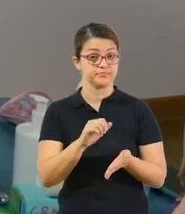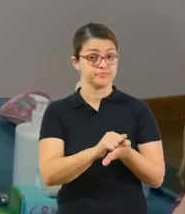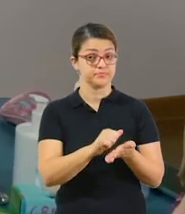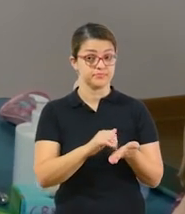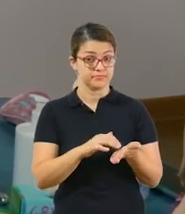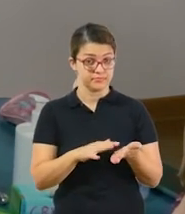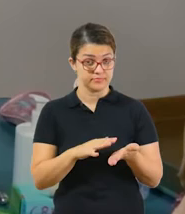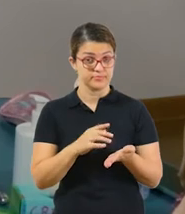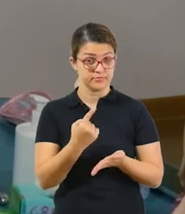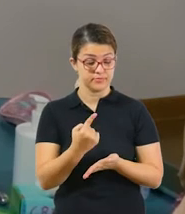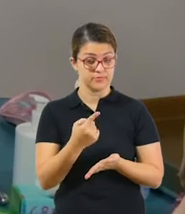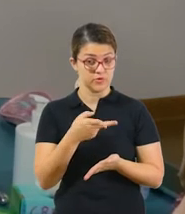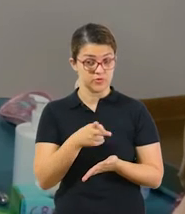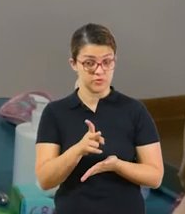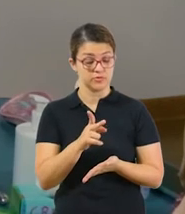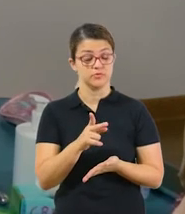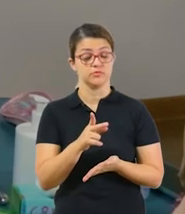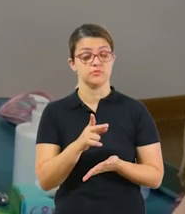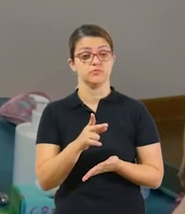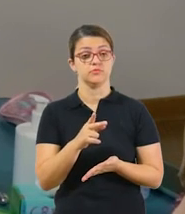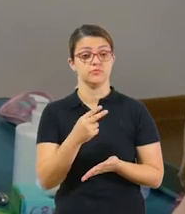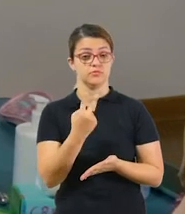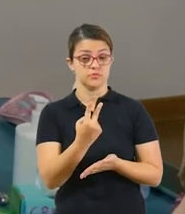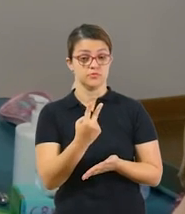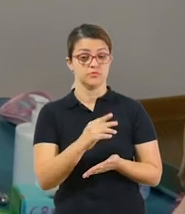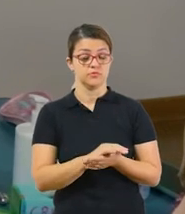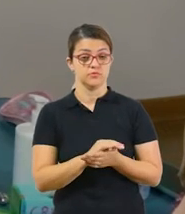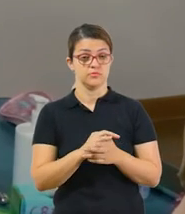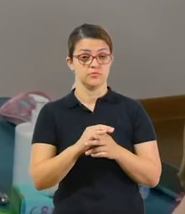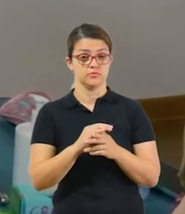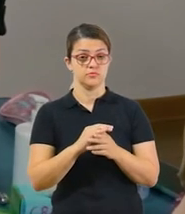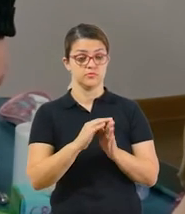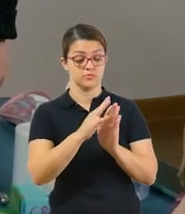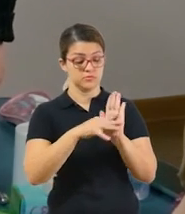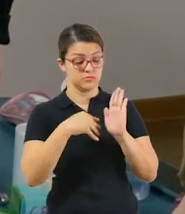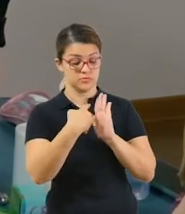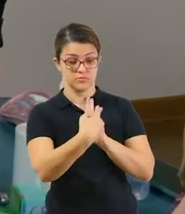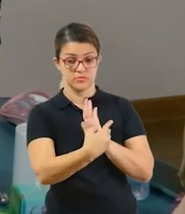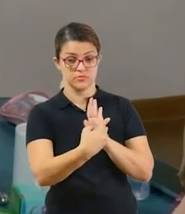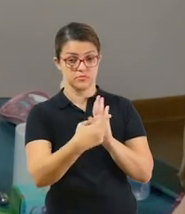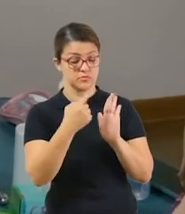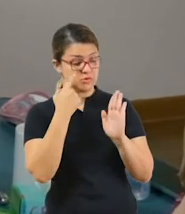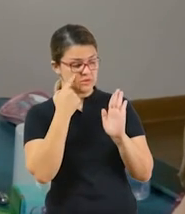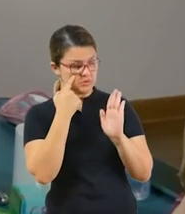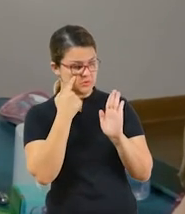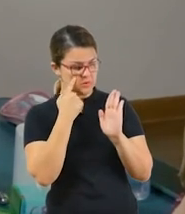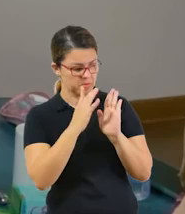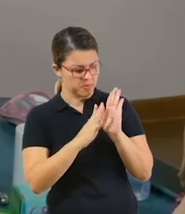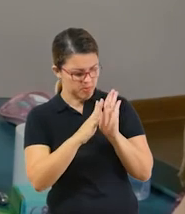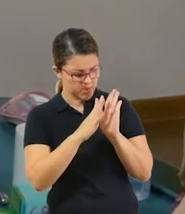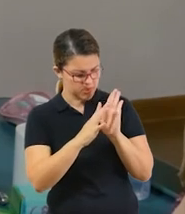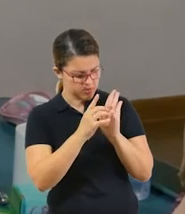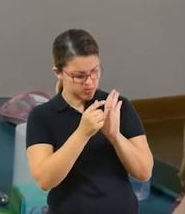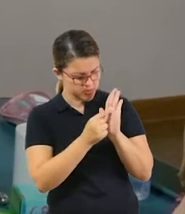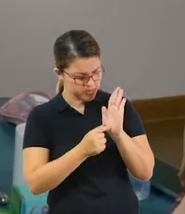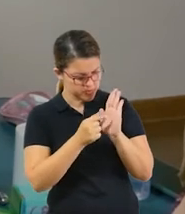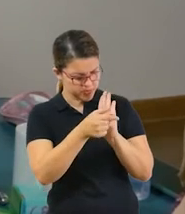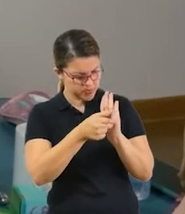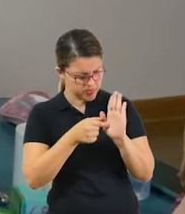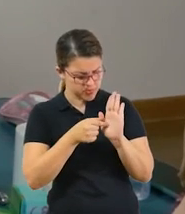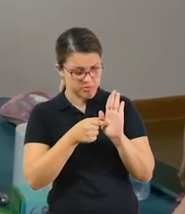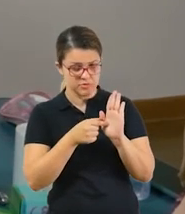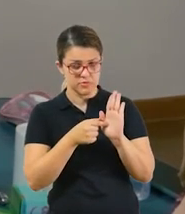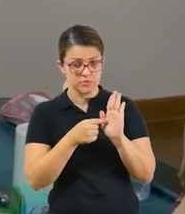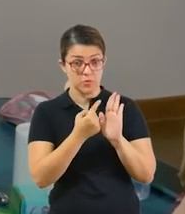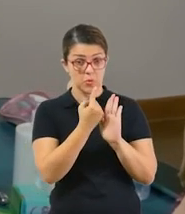Na atividade ainda, número 1, exercício 2, nesse quadro numérico, vocês estão vendo várias figuras. O quadro numérico vai